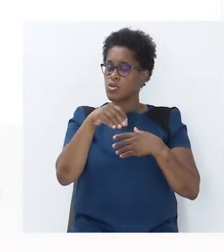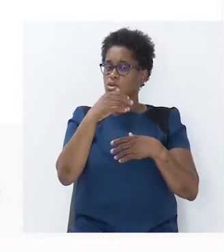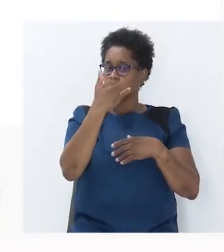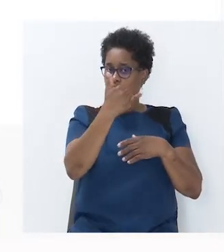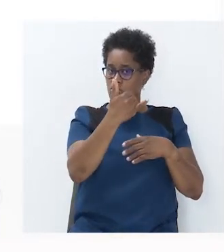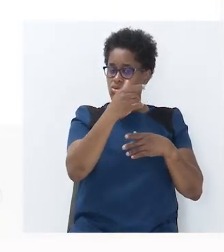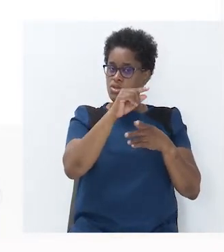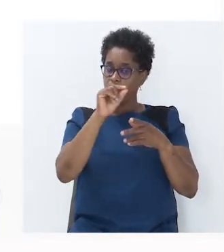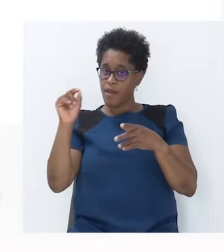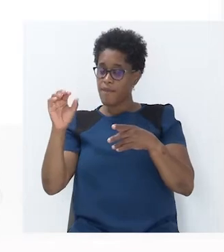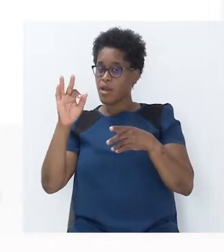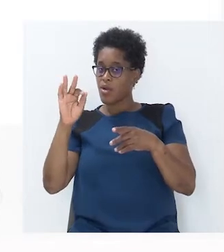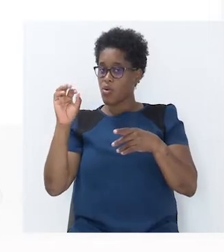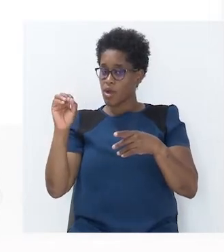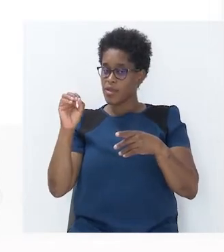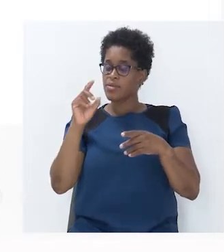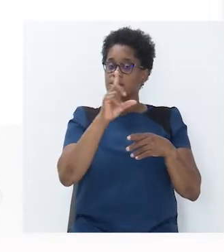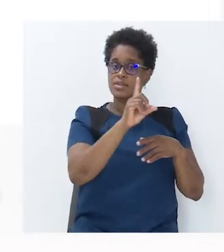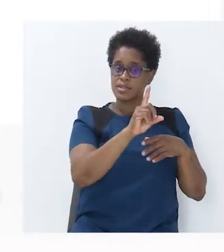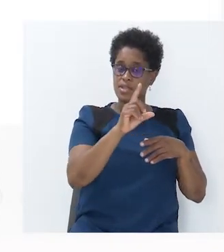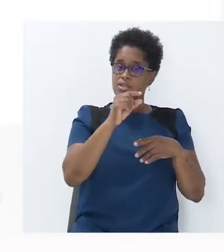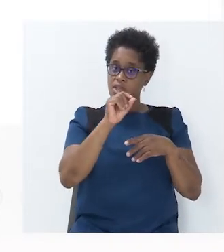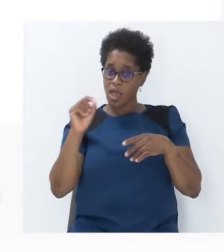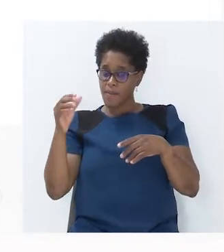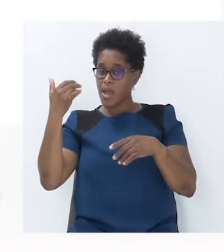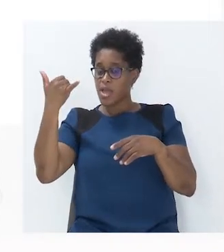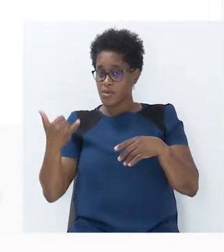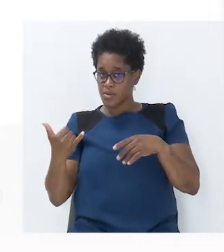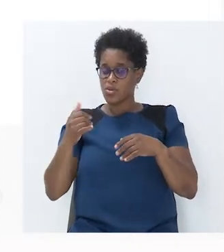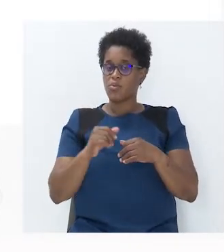está para 40, assim como 6 está para Y.